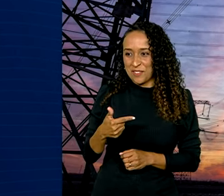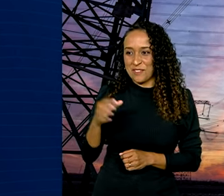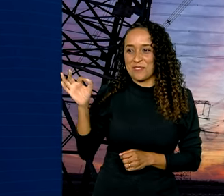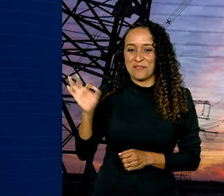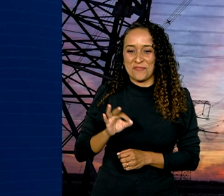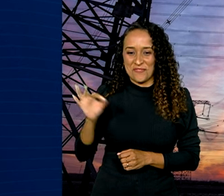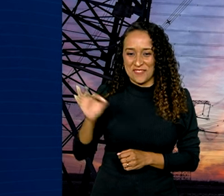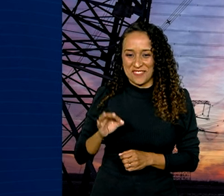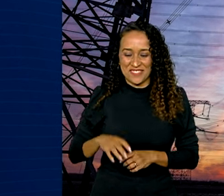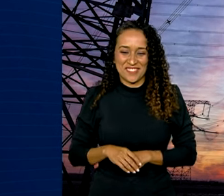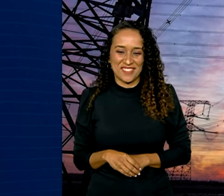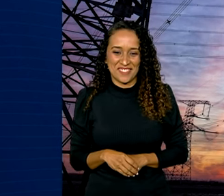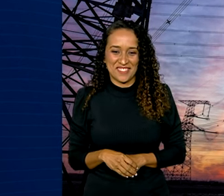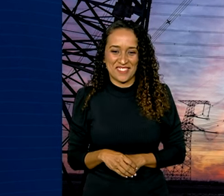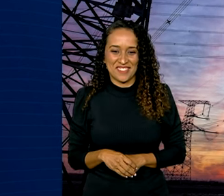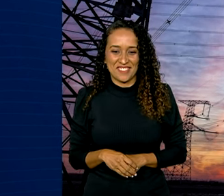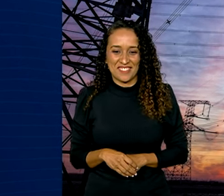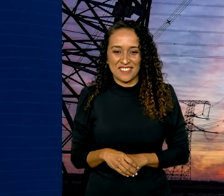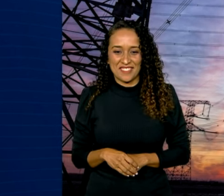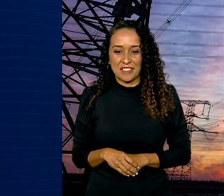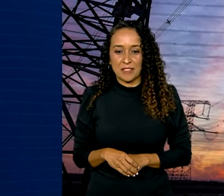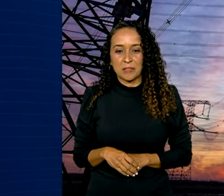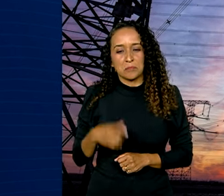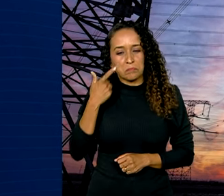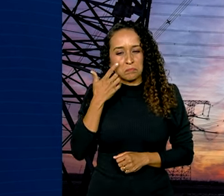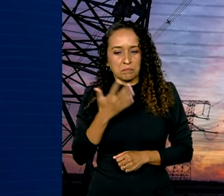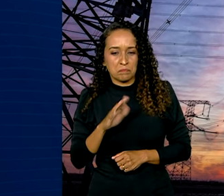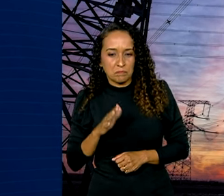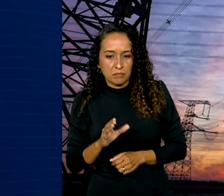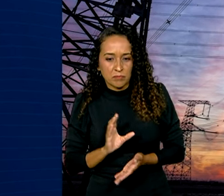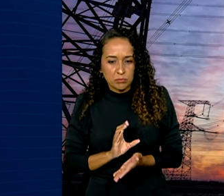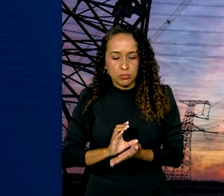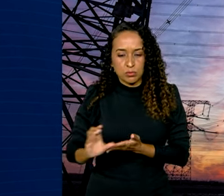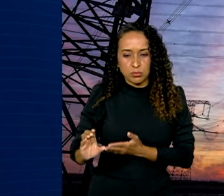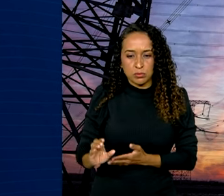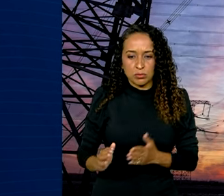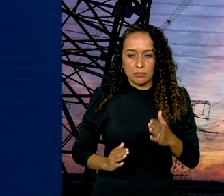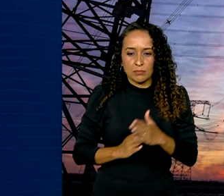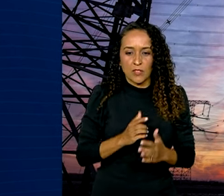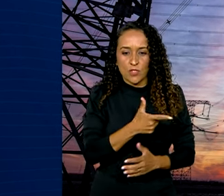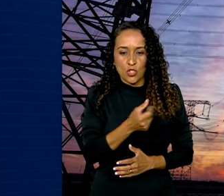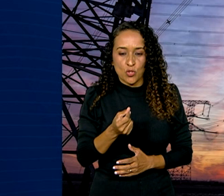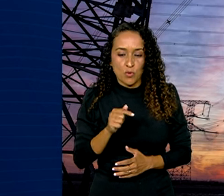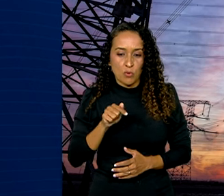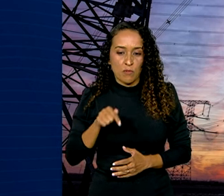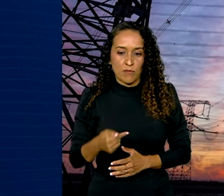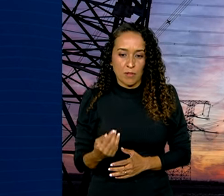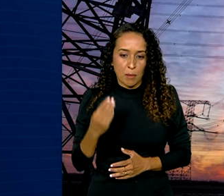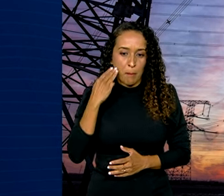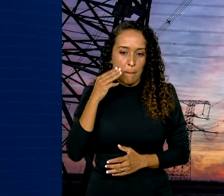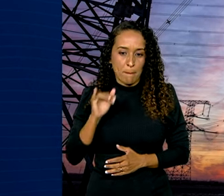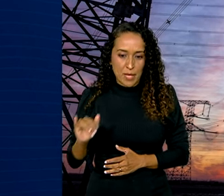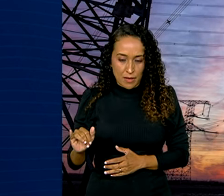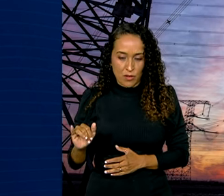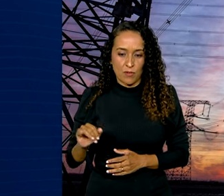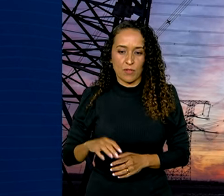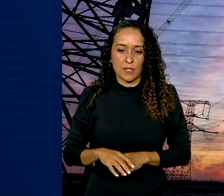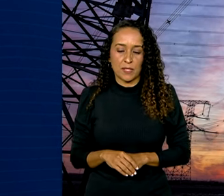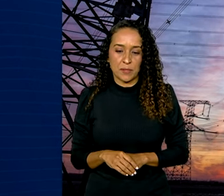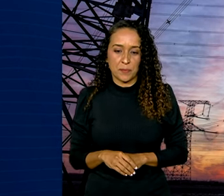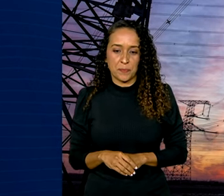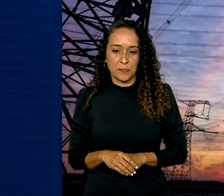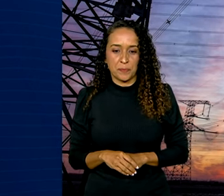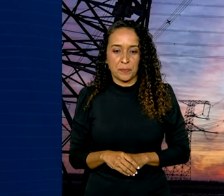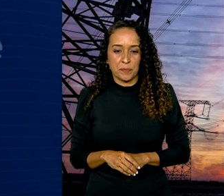,39%. A previsão é que os investimentos alcancem os 21 bilhões e 700 milhões de